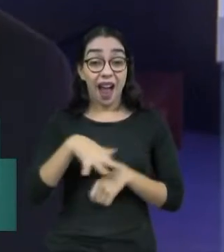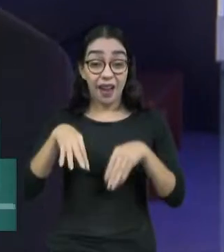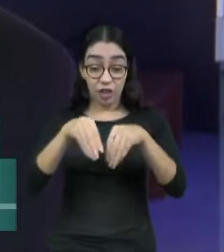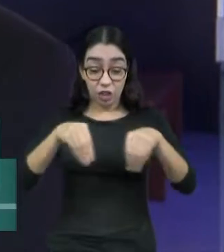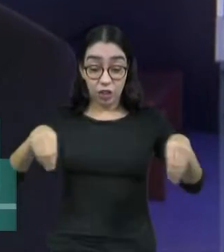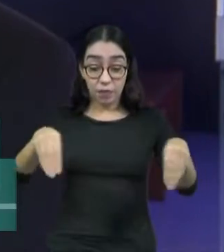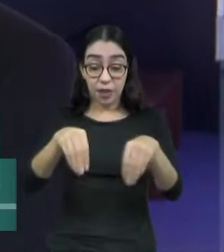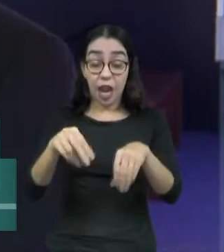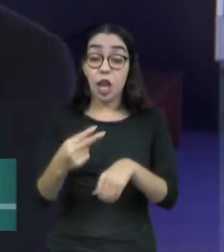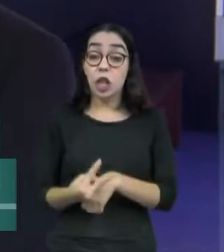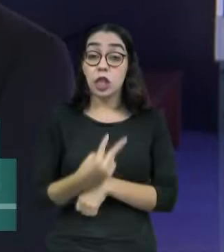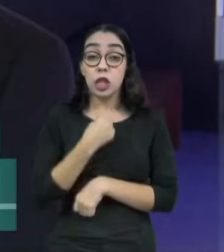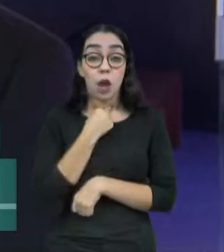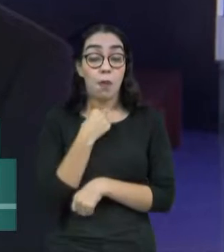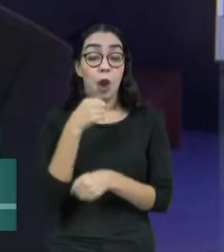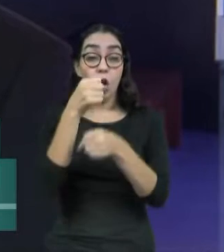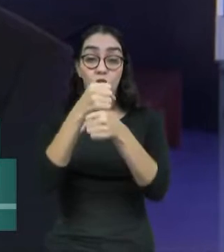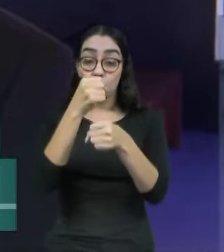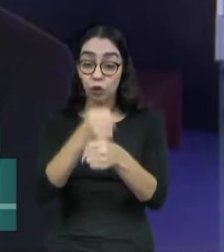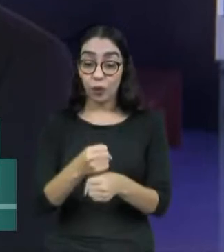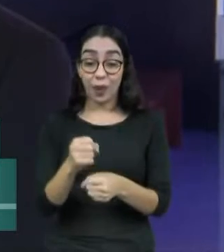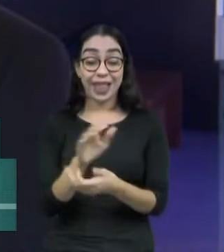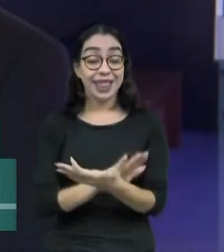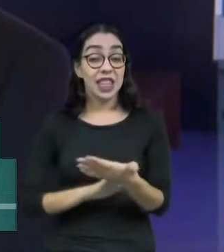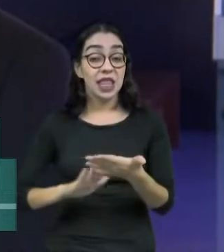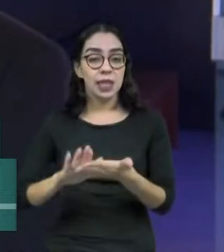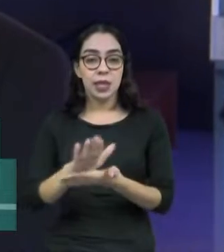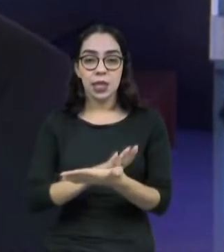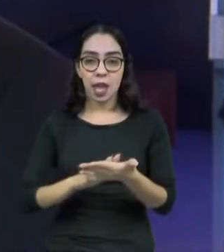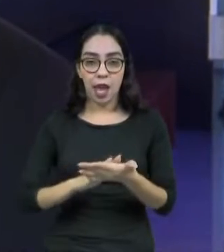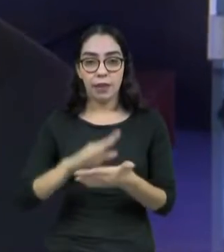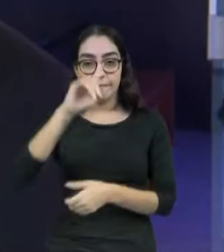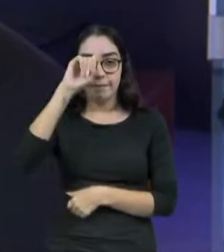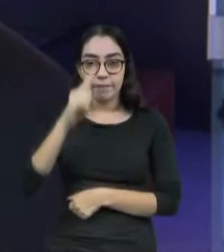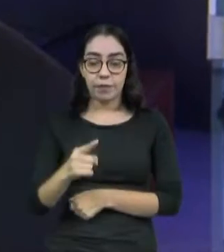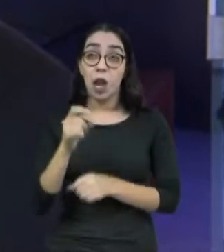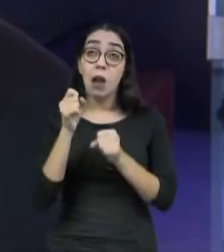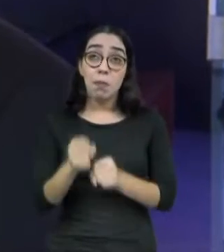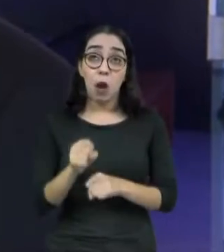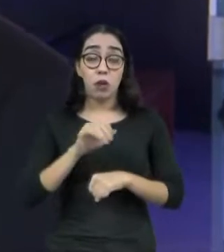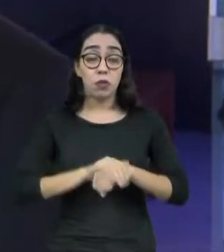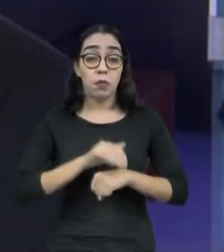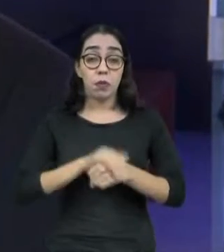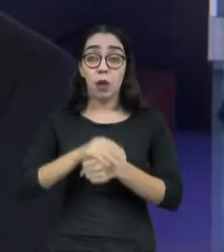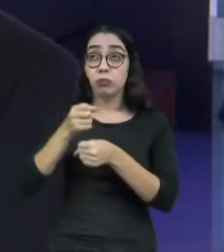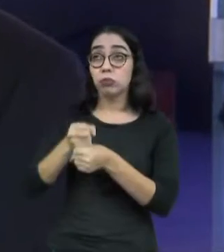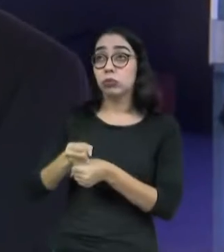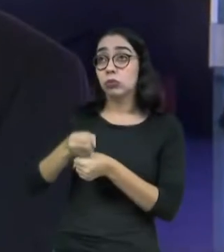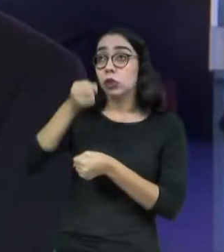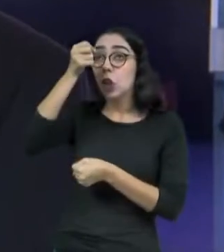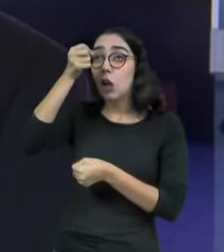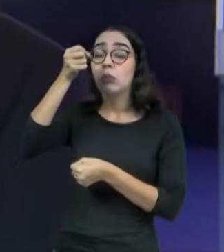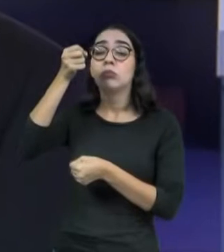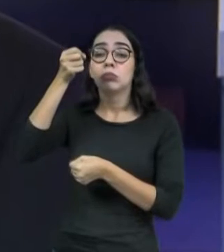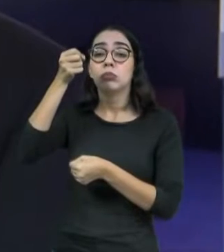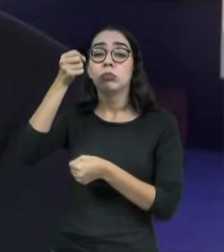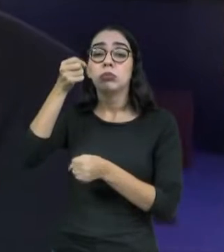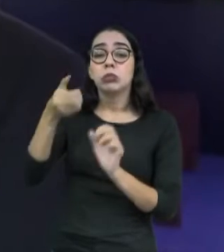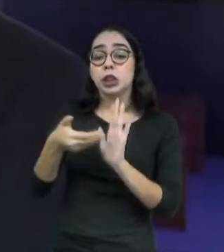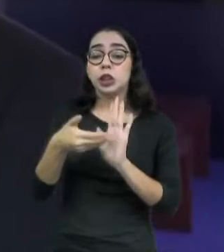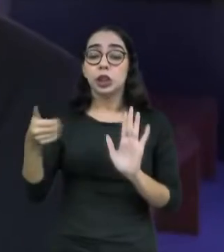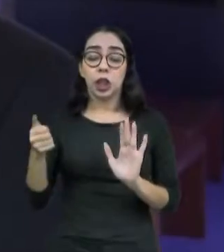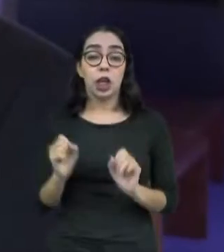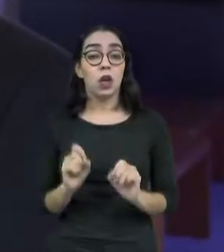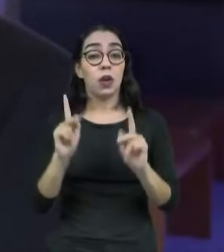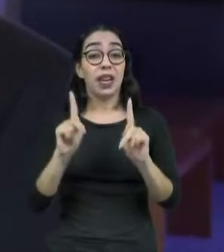construção física. Você pode ir à praia, levar seu guarda-sal, levar seu banquinho e tudo mais, mas estrutura física não. Só que